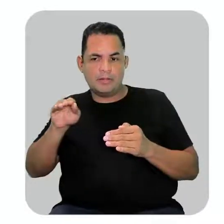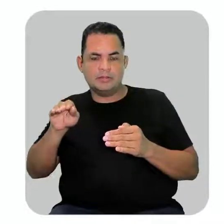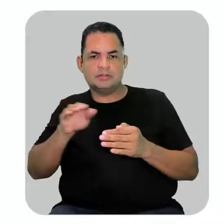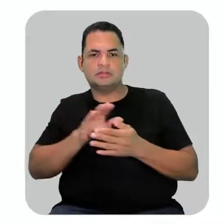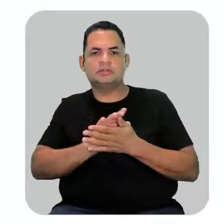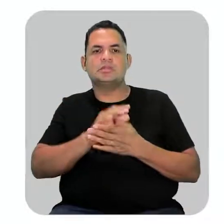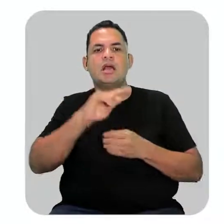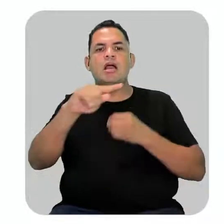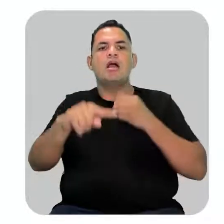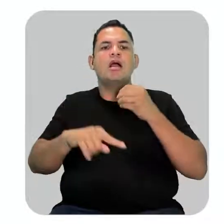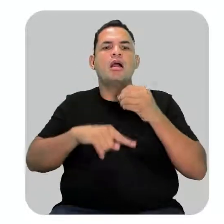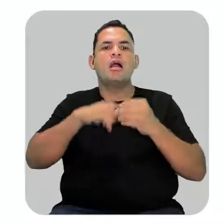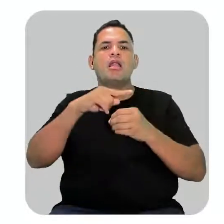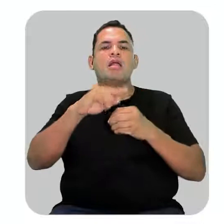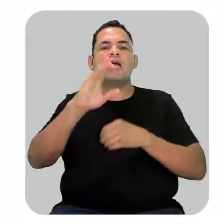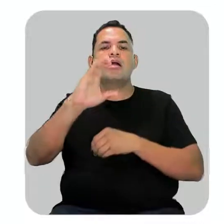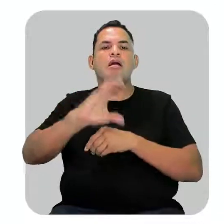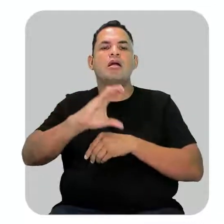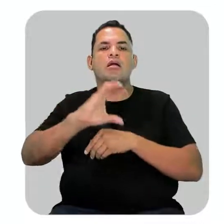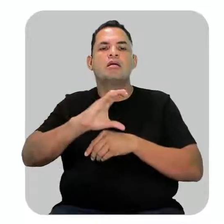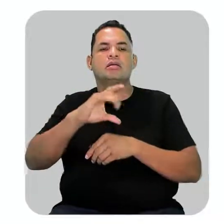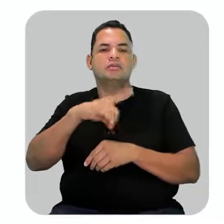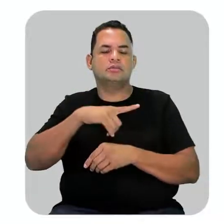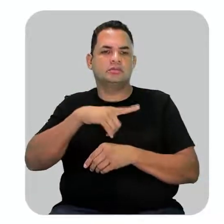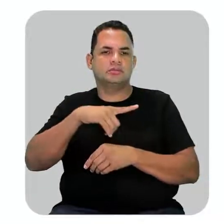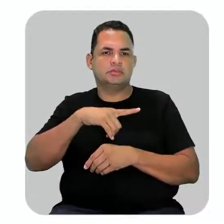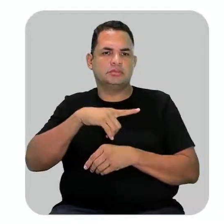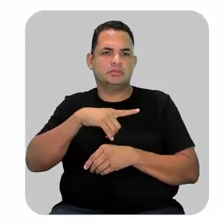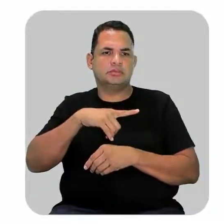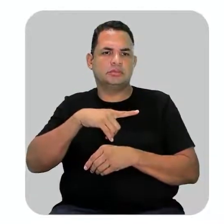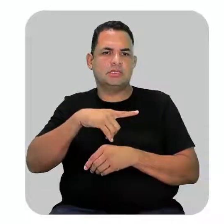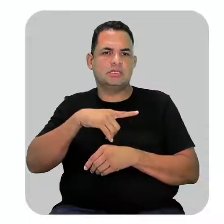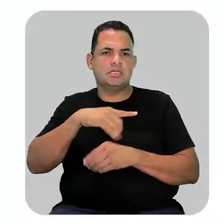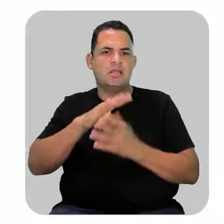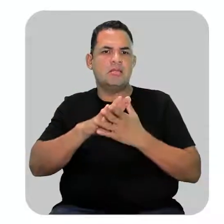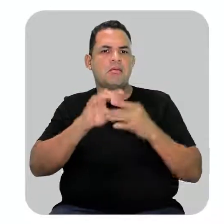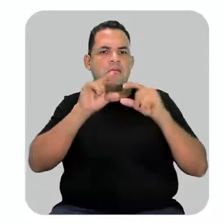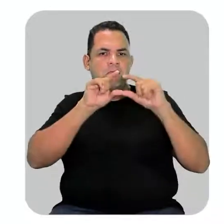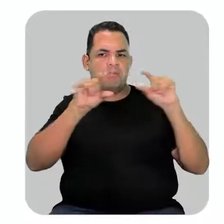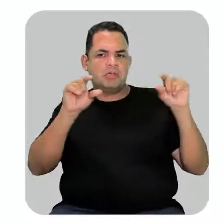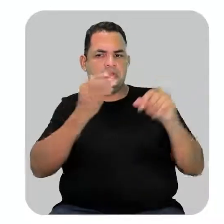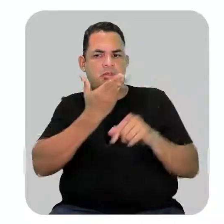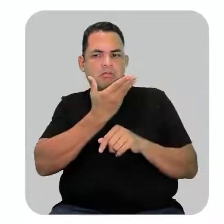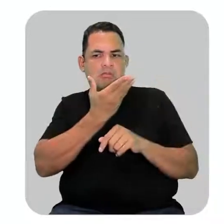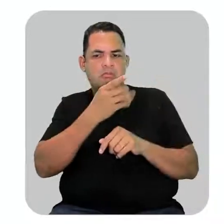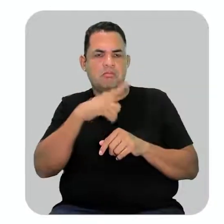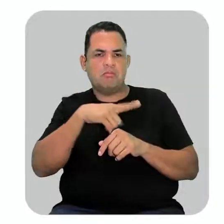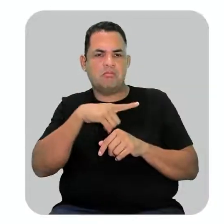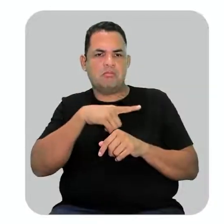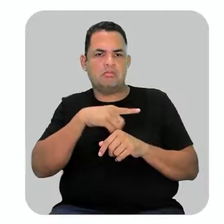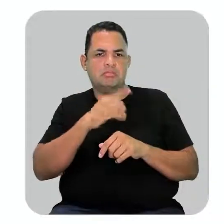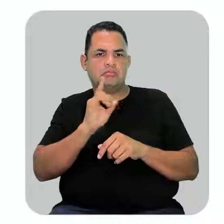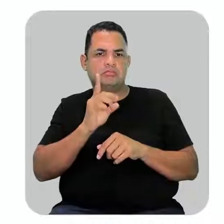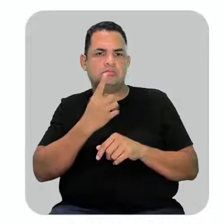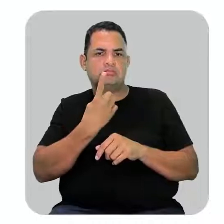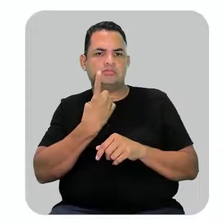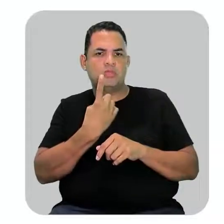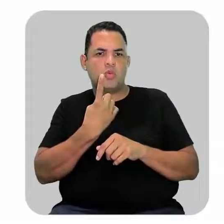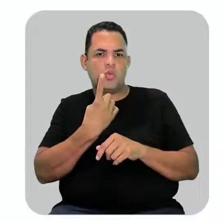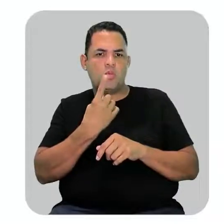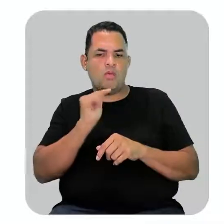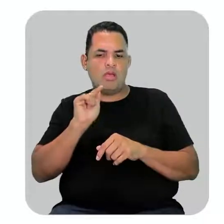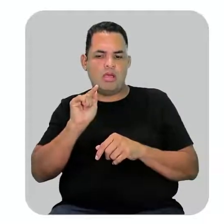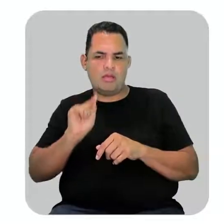o maior número de ramificação. Se a minha cadeia principal fosse essa daqui, eu teria apenas uma